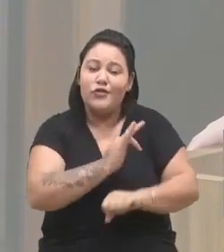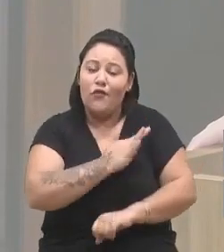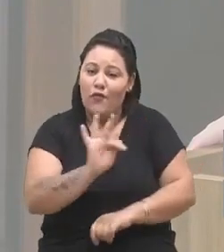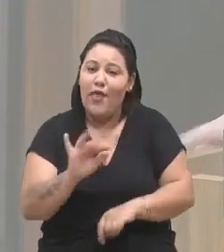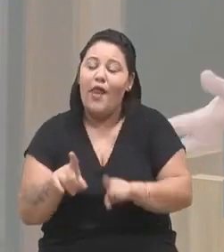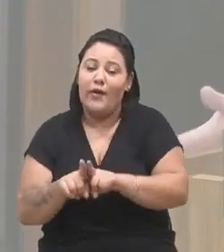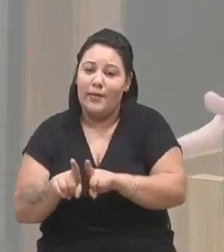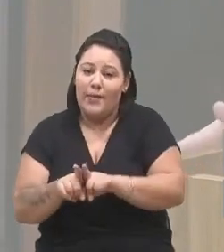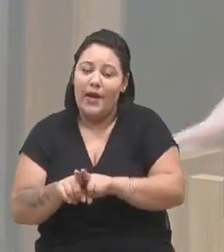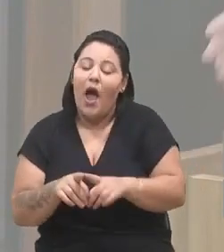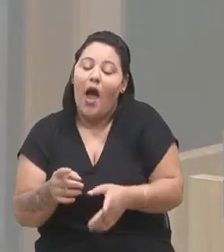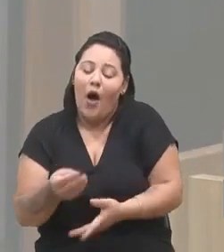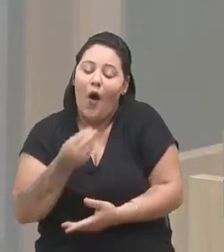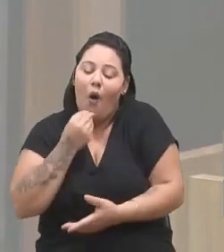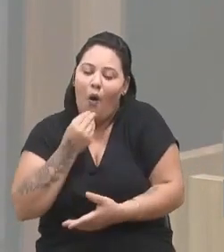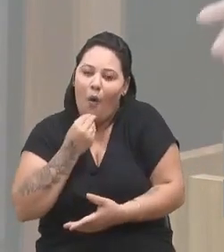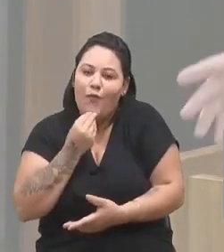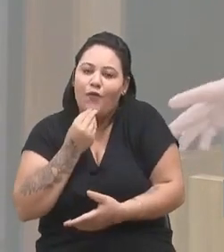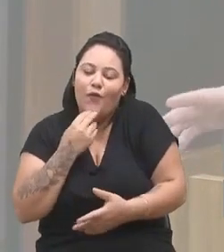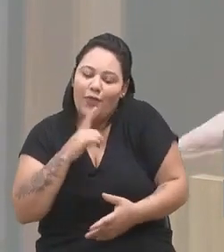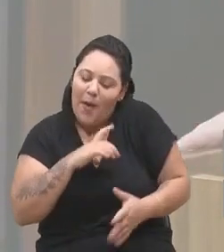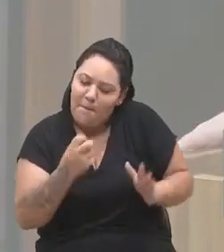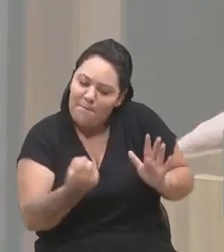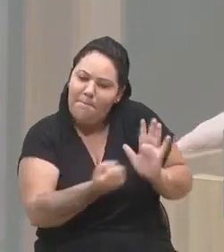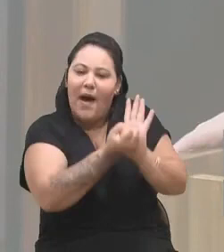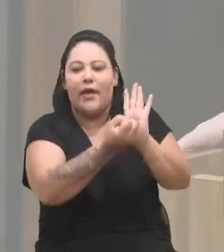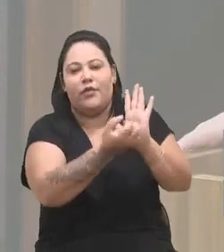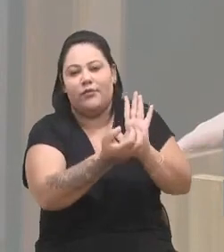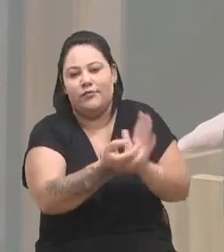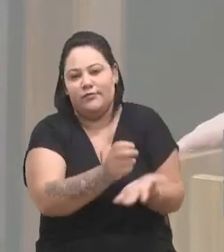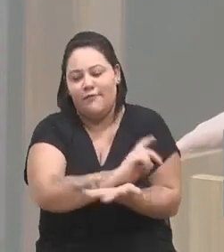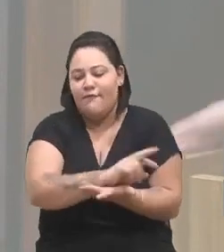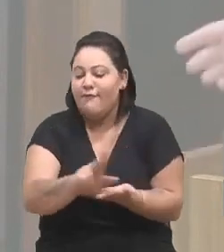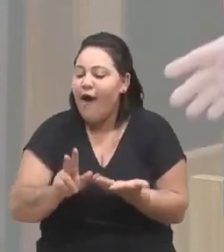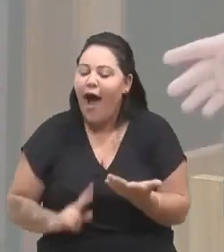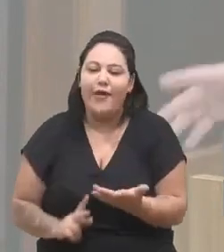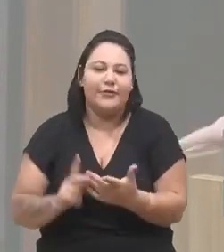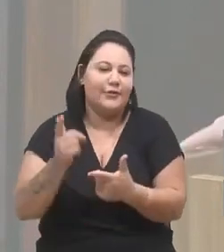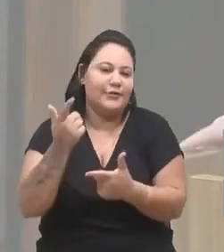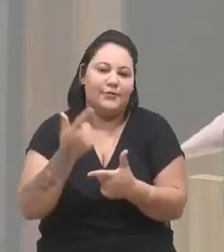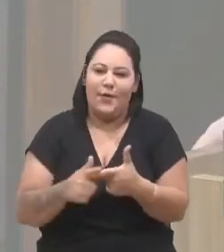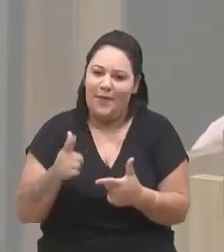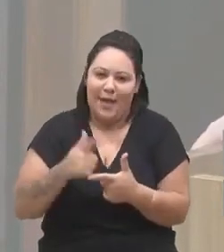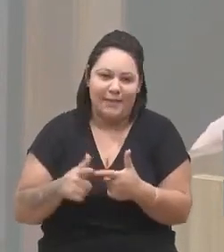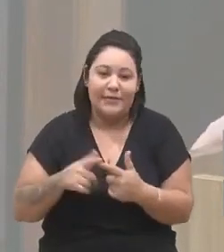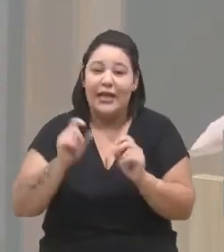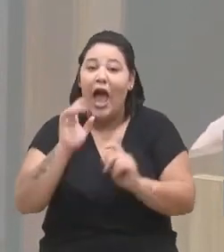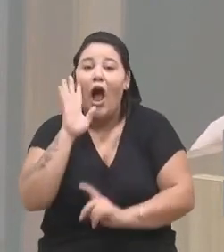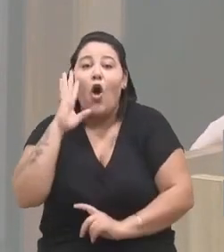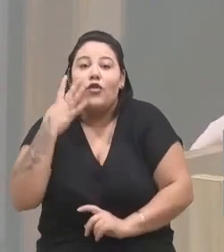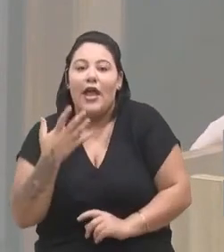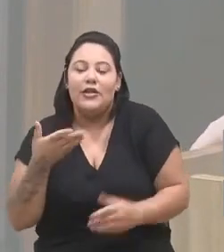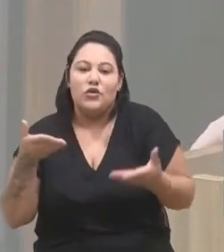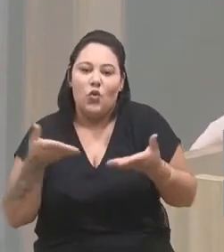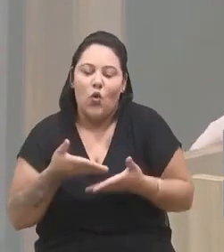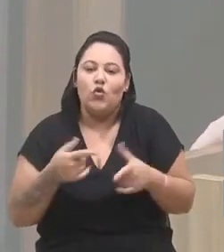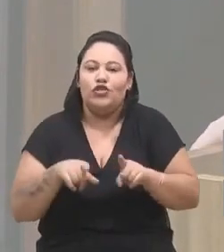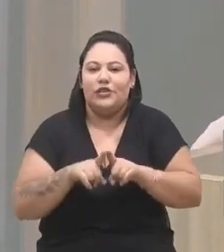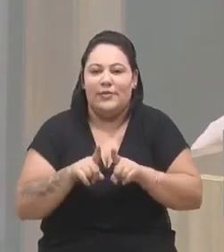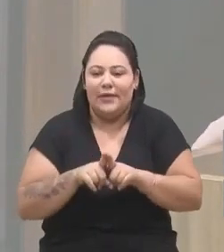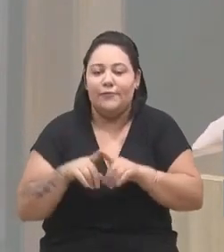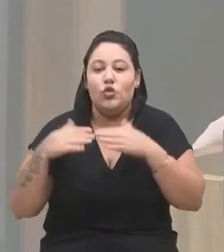E aí, claro, impacta em diversos tipos de problemas, que causa hoje em dia pelo uso, pela venda,